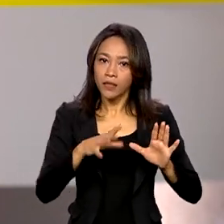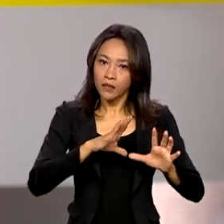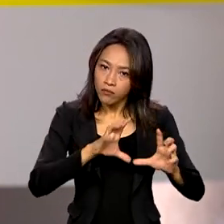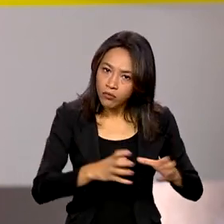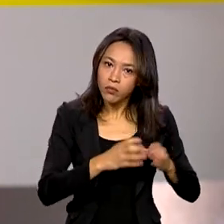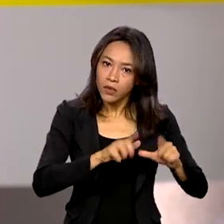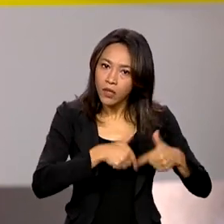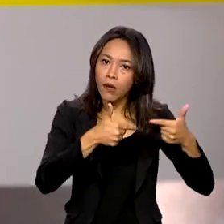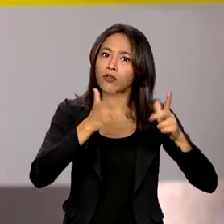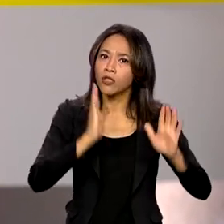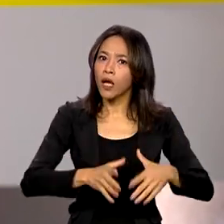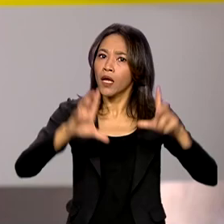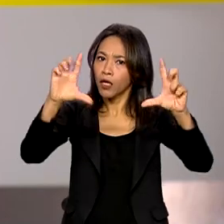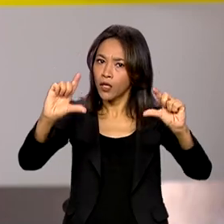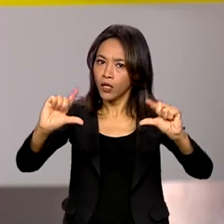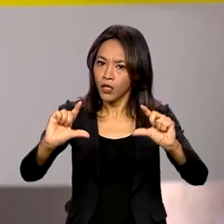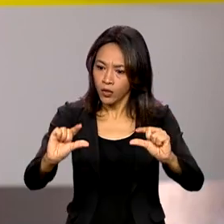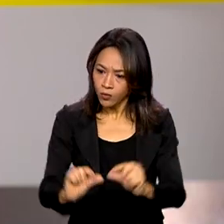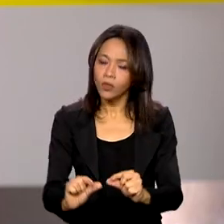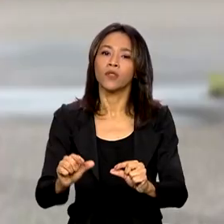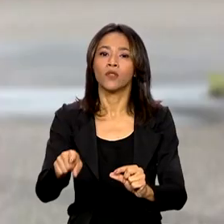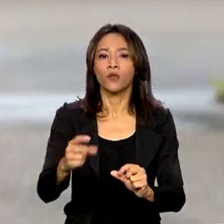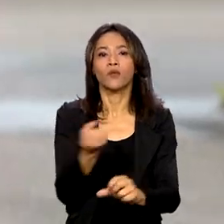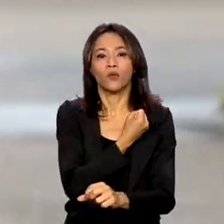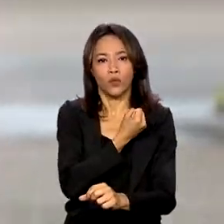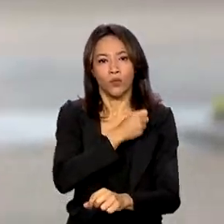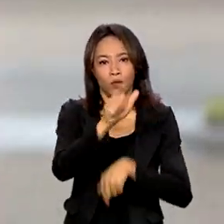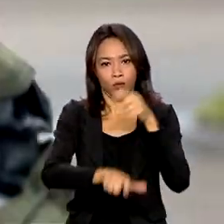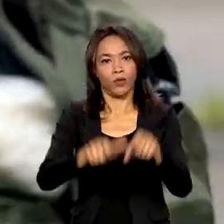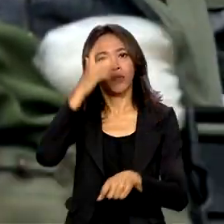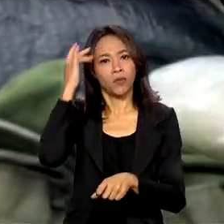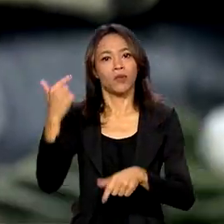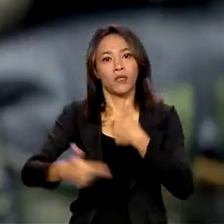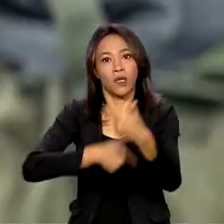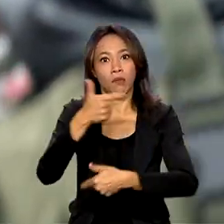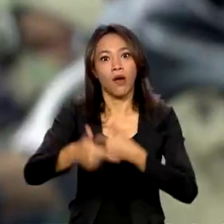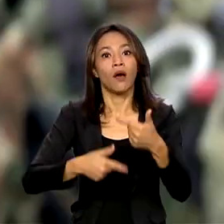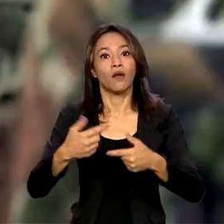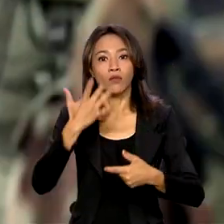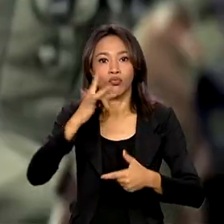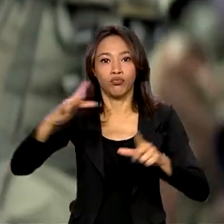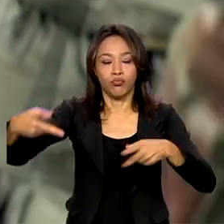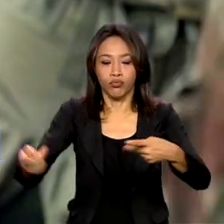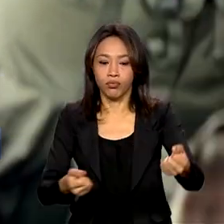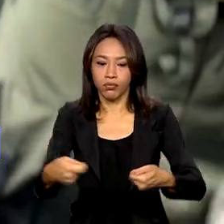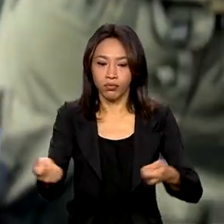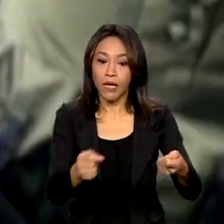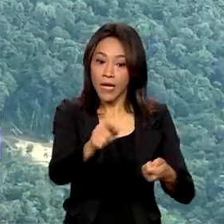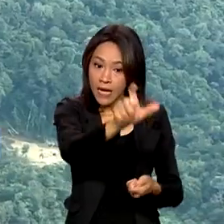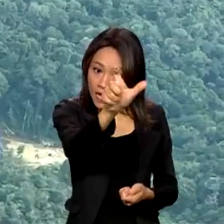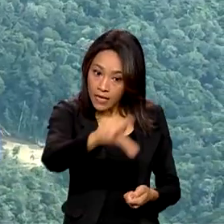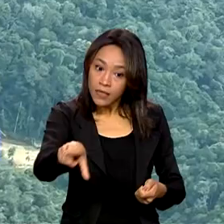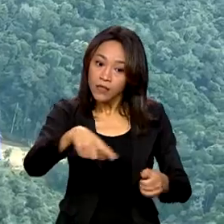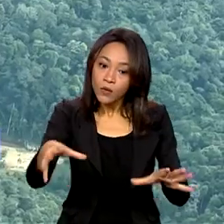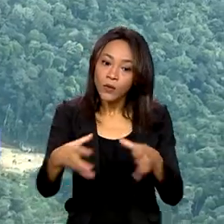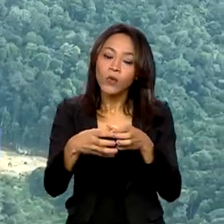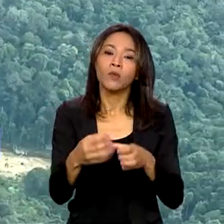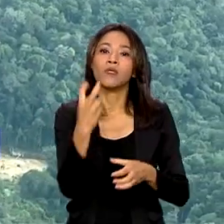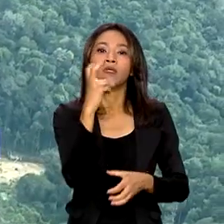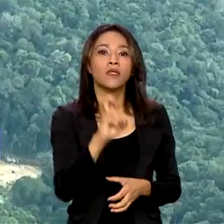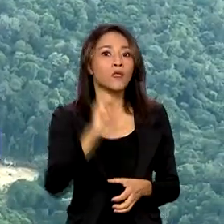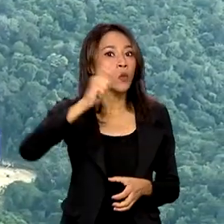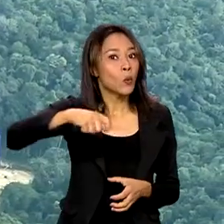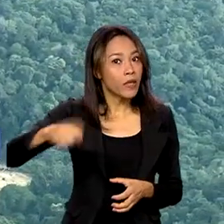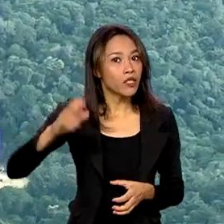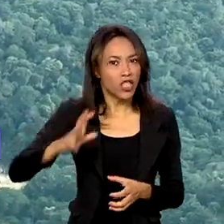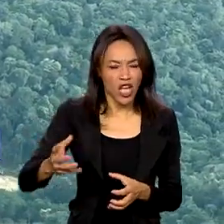já reduziu o número de garimpeiros na região. Com quase cinco meses de atuação, a Operação Ágata já prendeu quase 2 mil